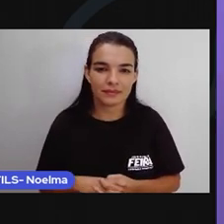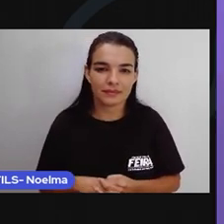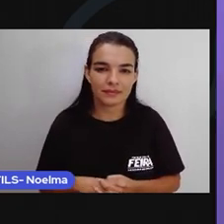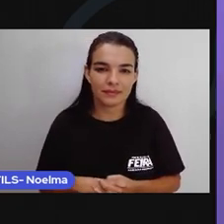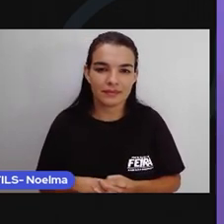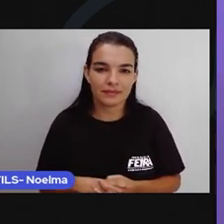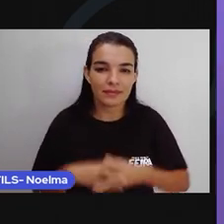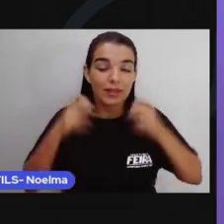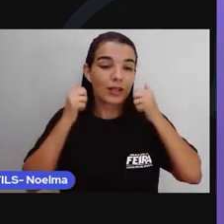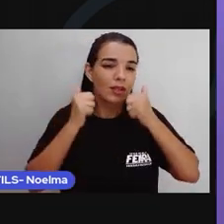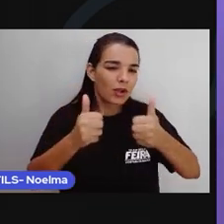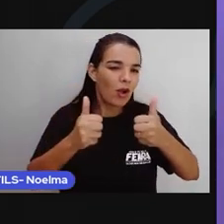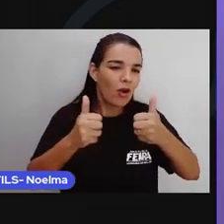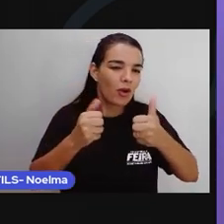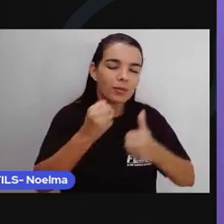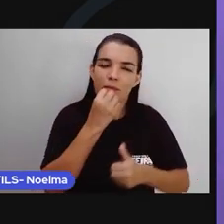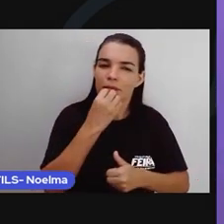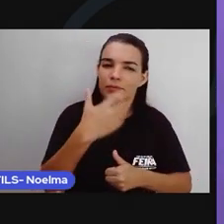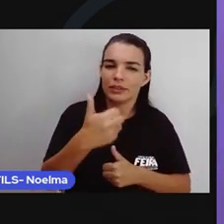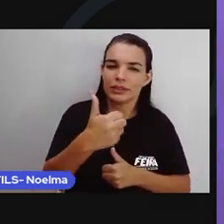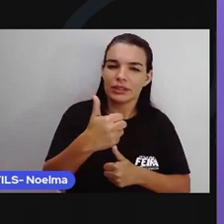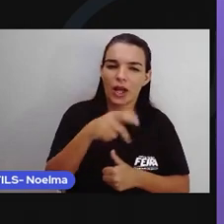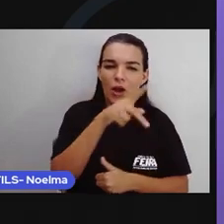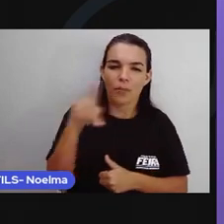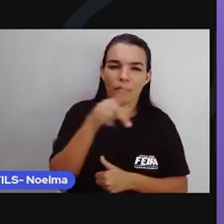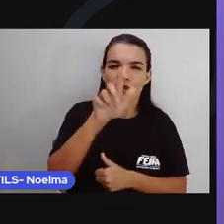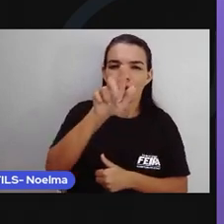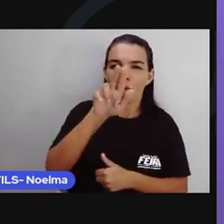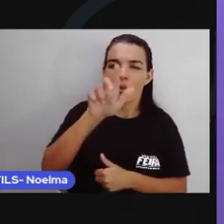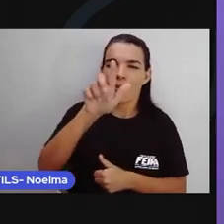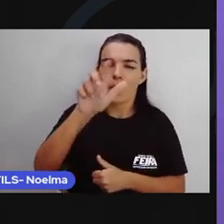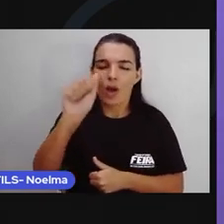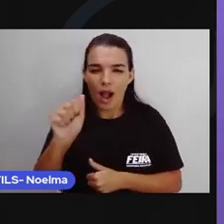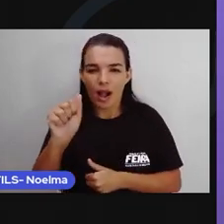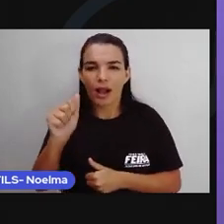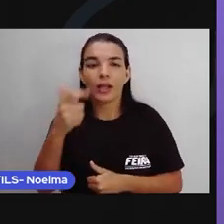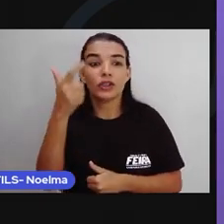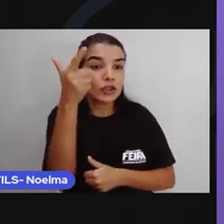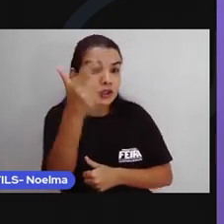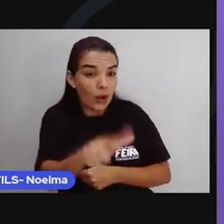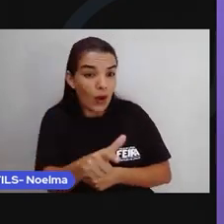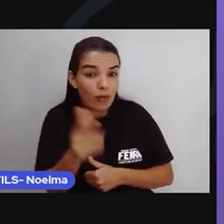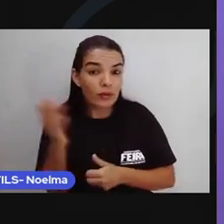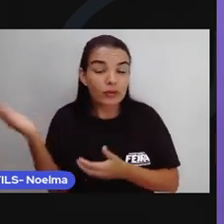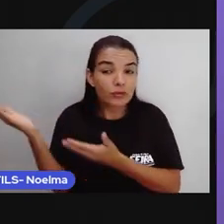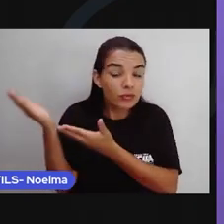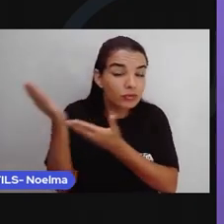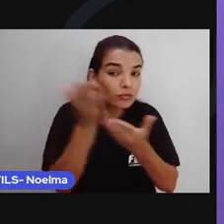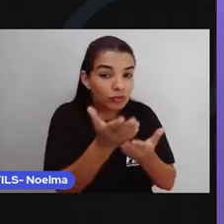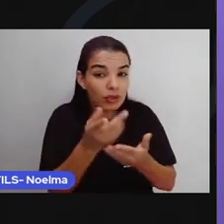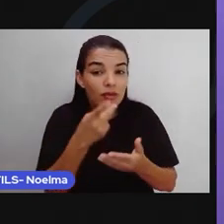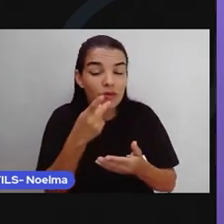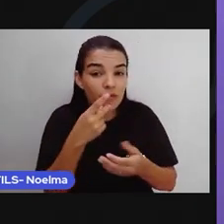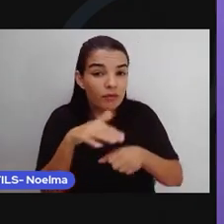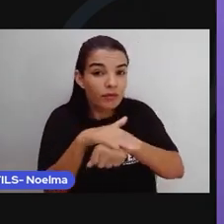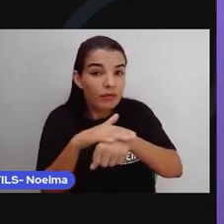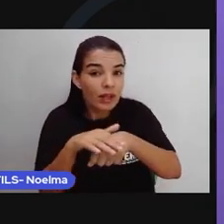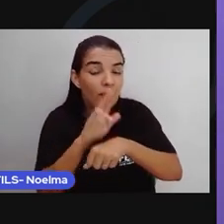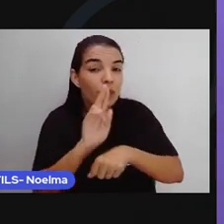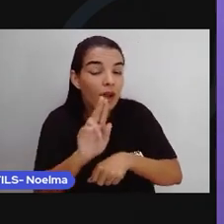E aí, pessoal? Beleza? Professor Guga Valente na área aqui, mais uma vez, no Brasil Escola, para falar com você hoje sobre notícia.